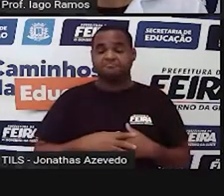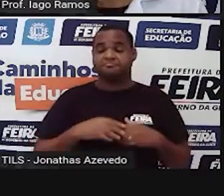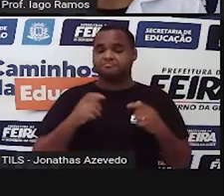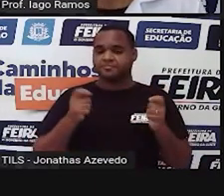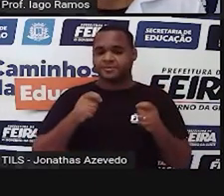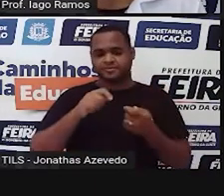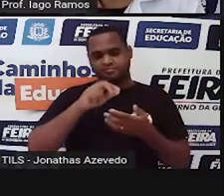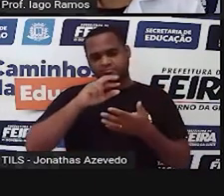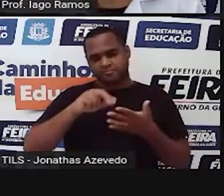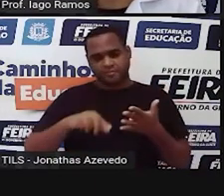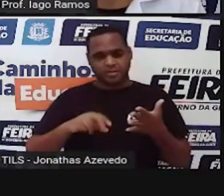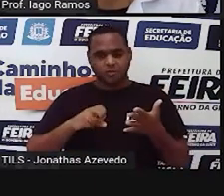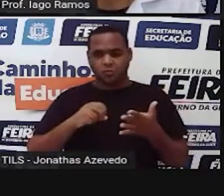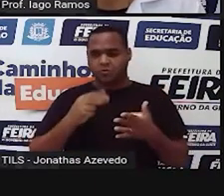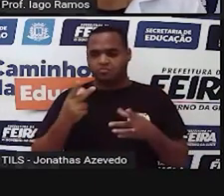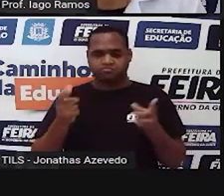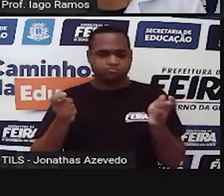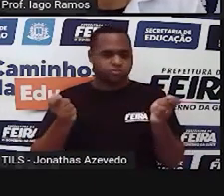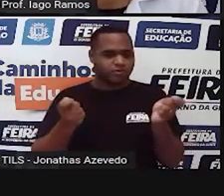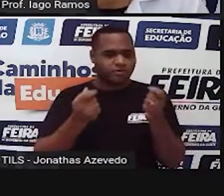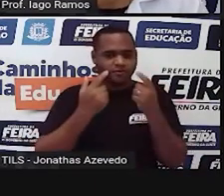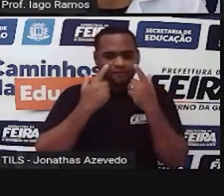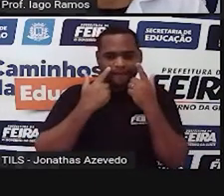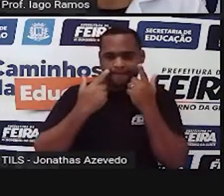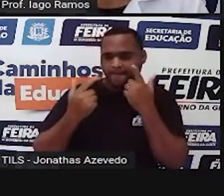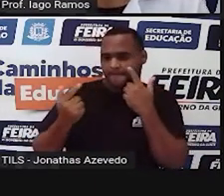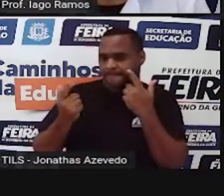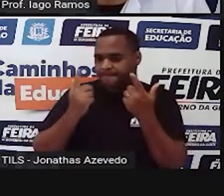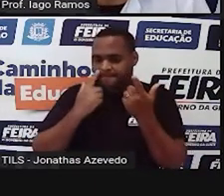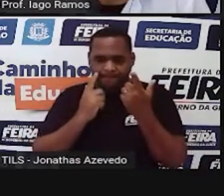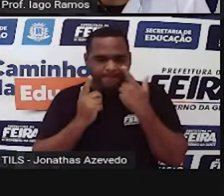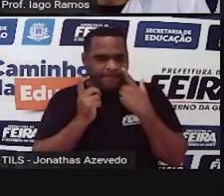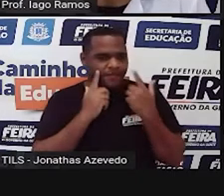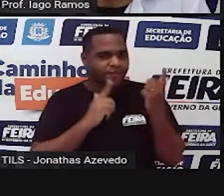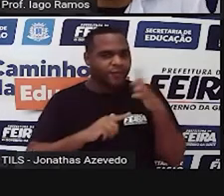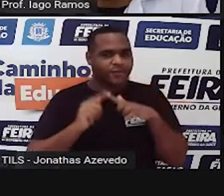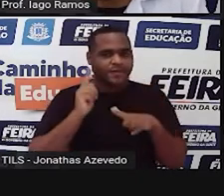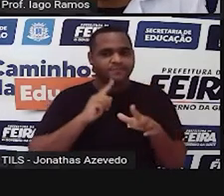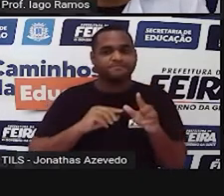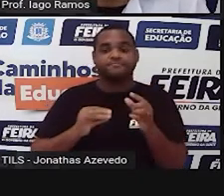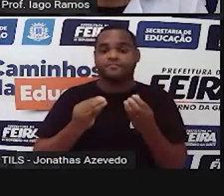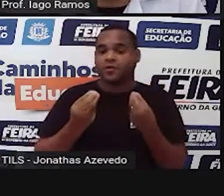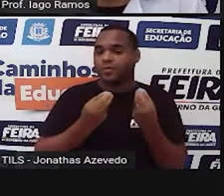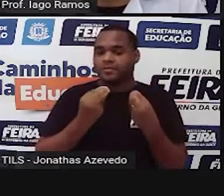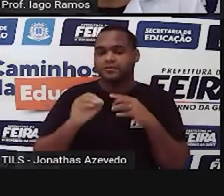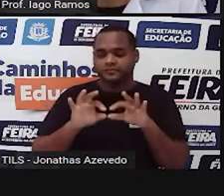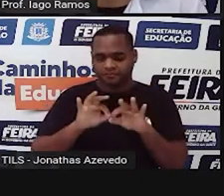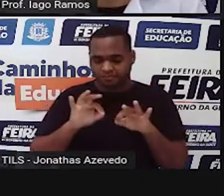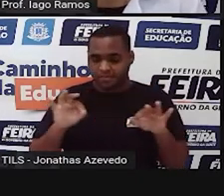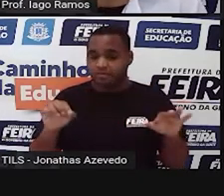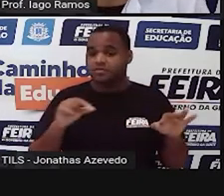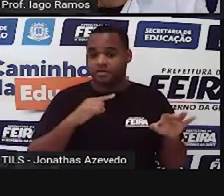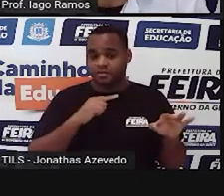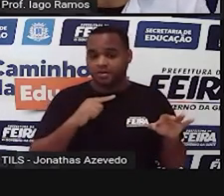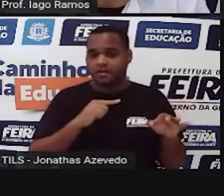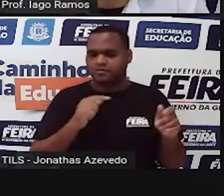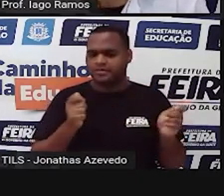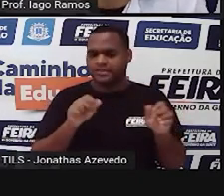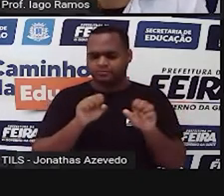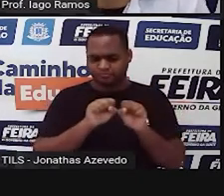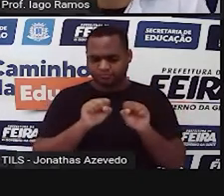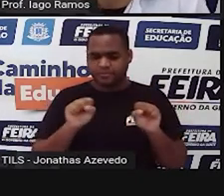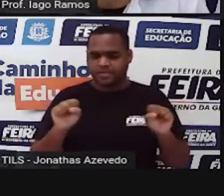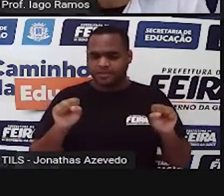maneiras ou formas, né? Da gente medir as coisas, isso é um sistema de medidas, é como